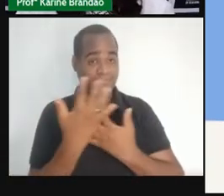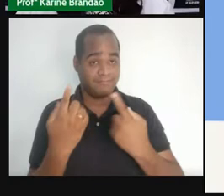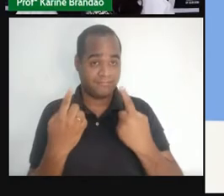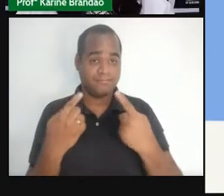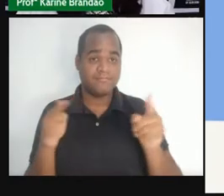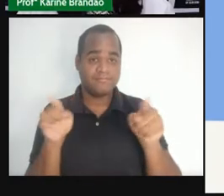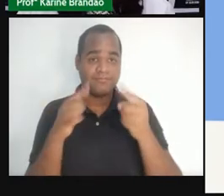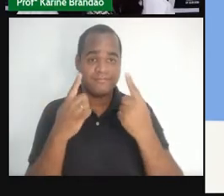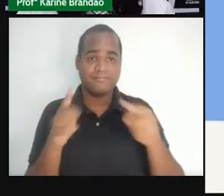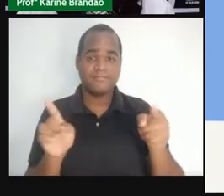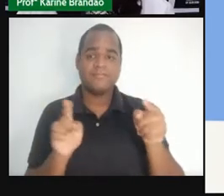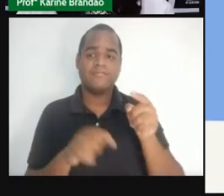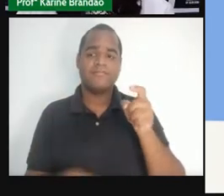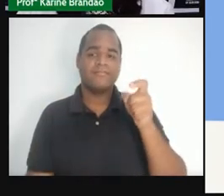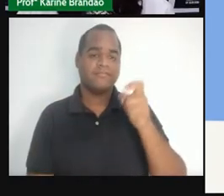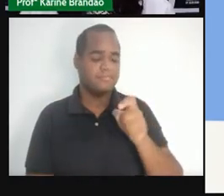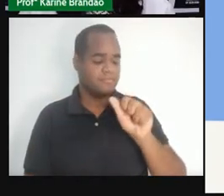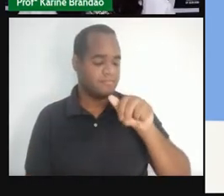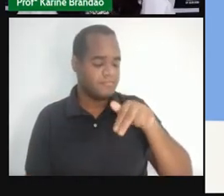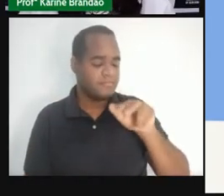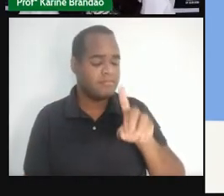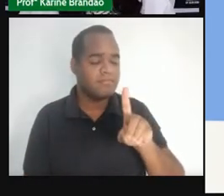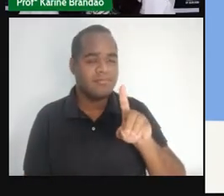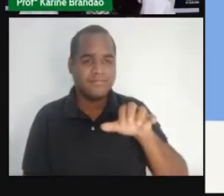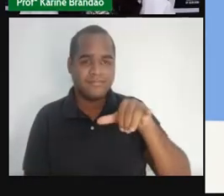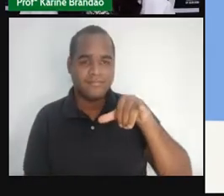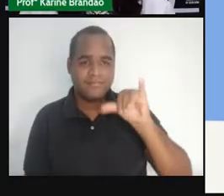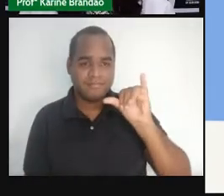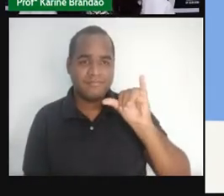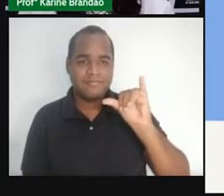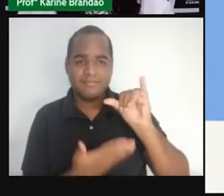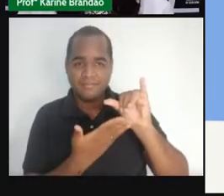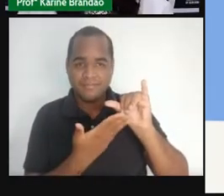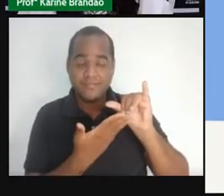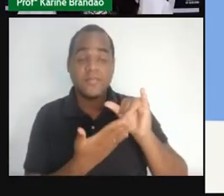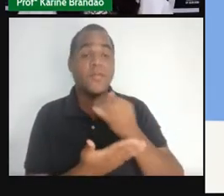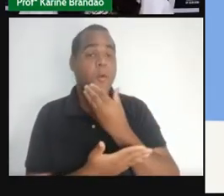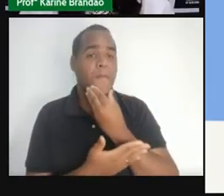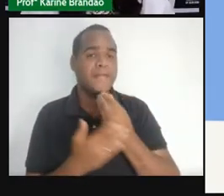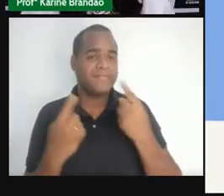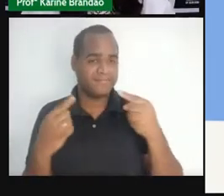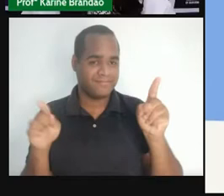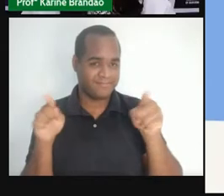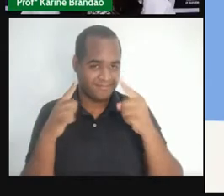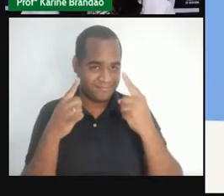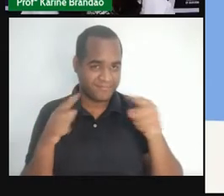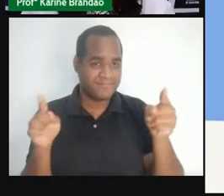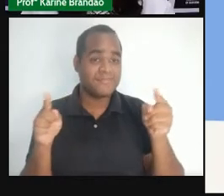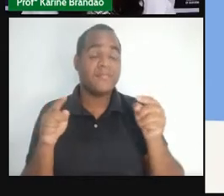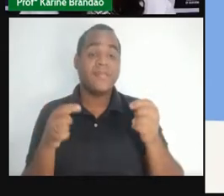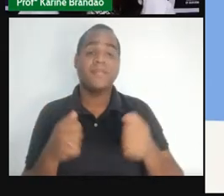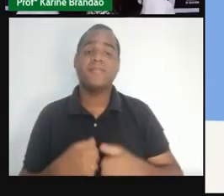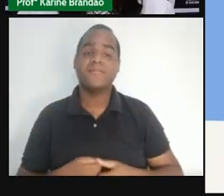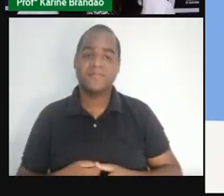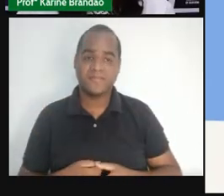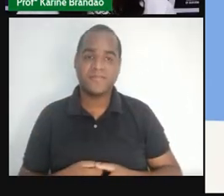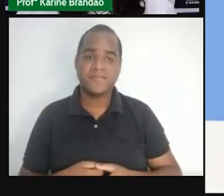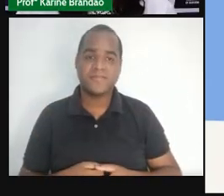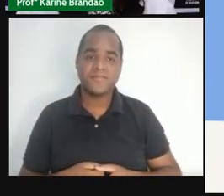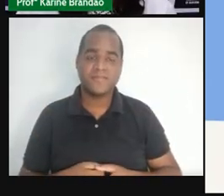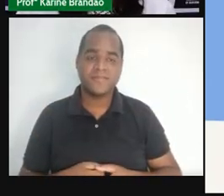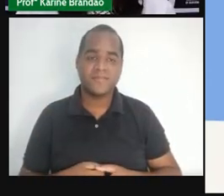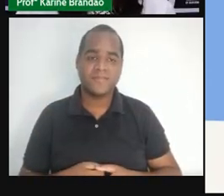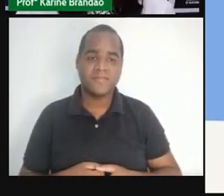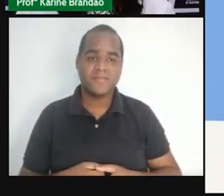De Xande, MC, Elayou Vavio, Lucas Chagas e Ellen Mizinga,